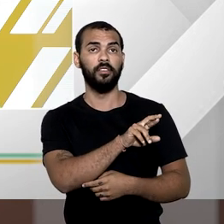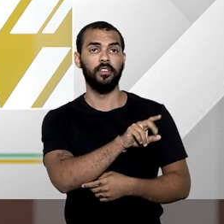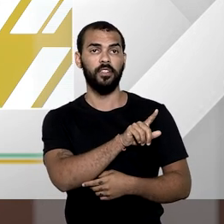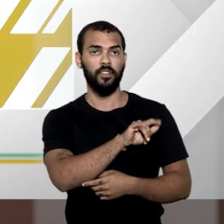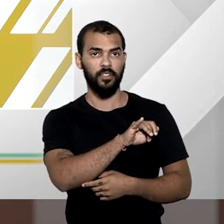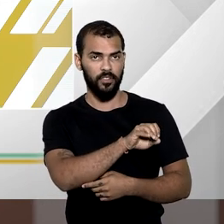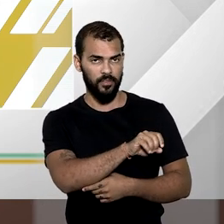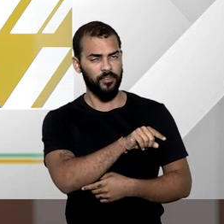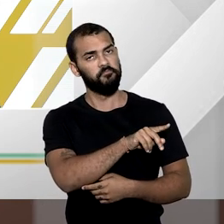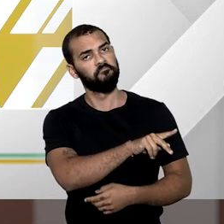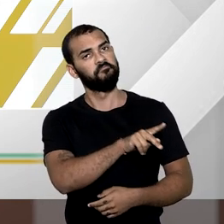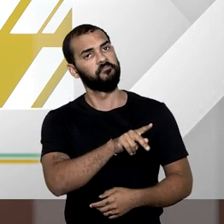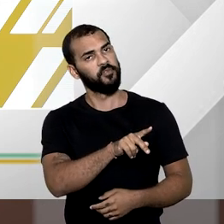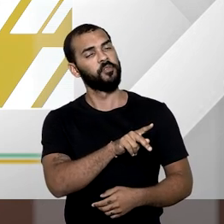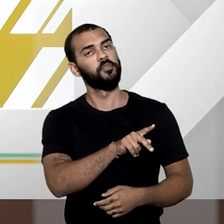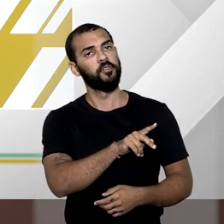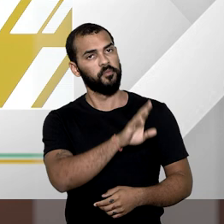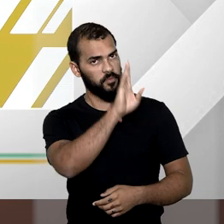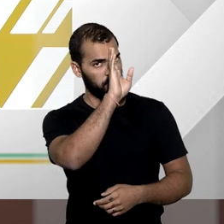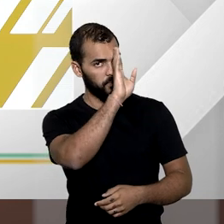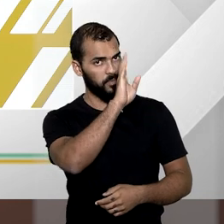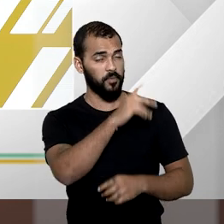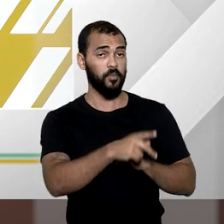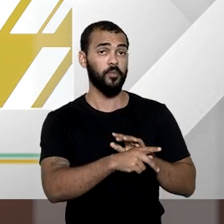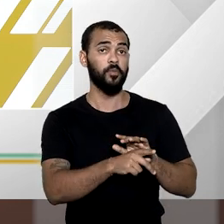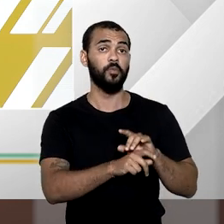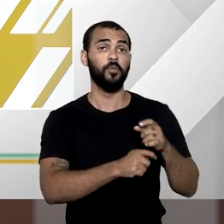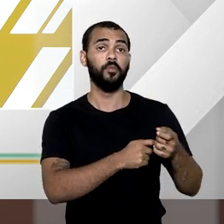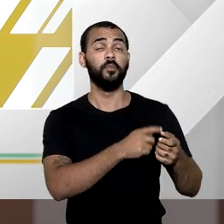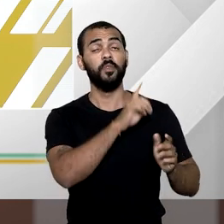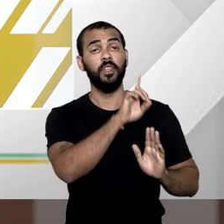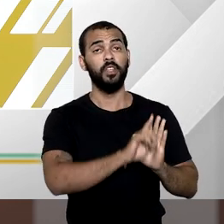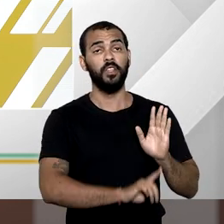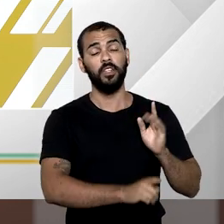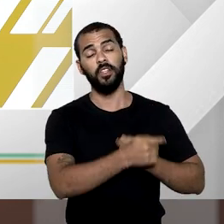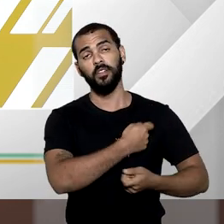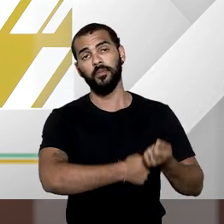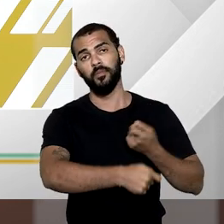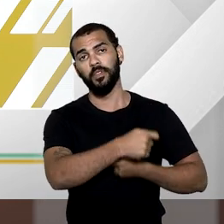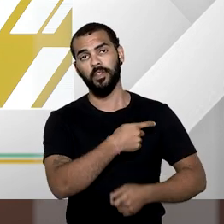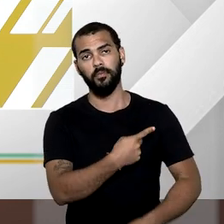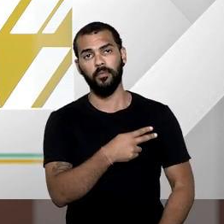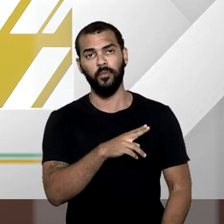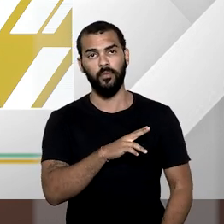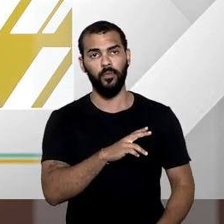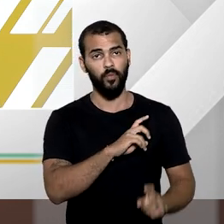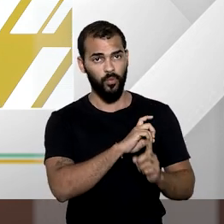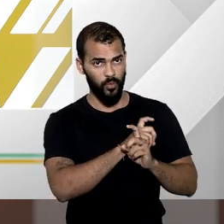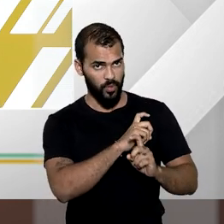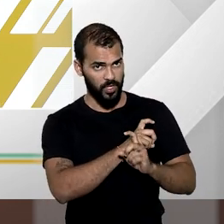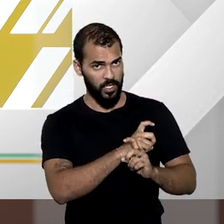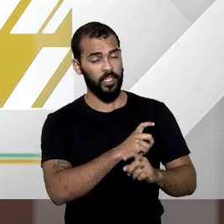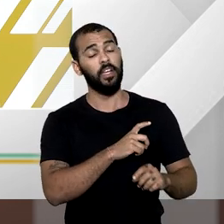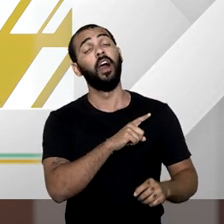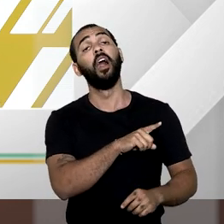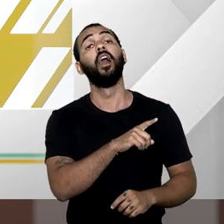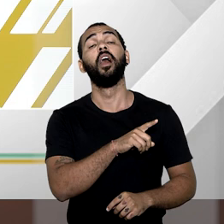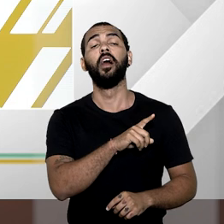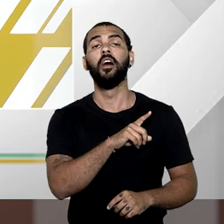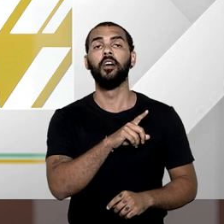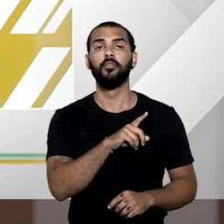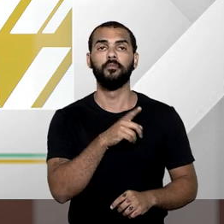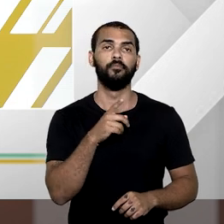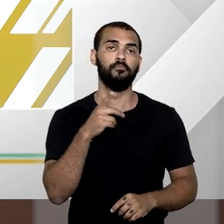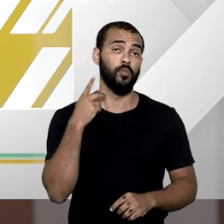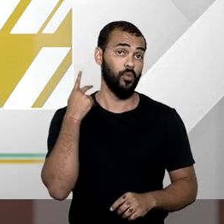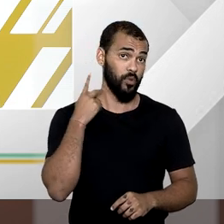Ferraz, que é professor titular de Direito Administrativo da PUC do Rio de Janeiro, procurador aposentado do Estado do